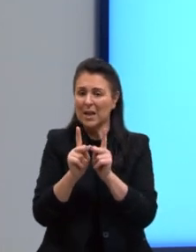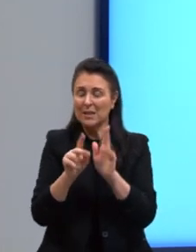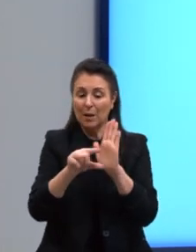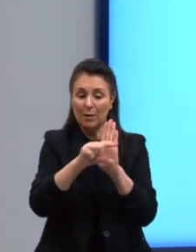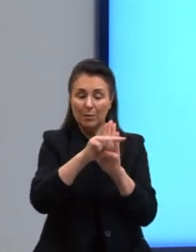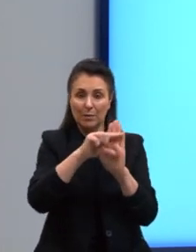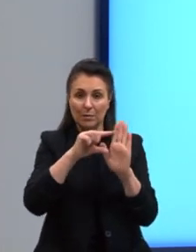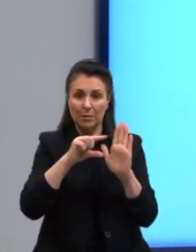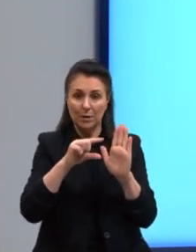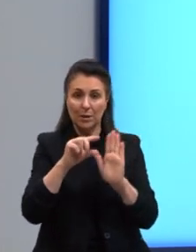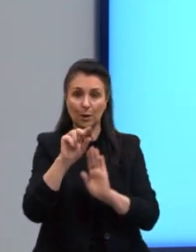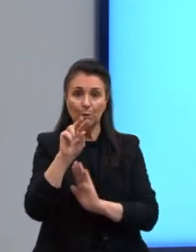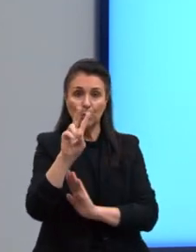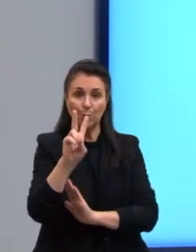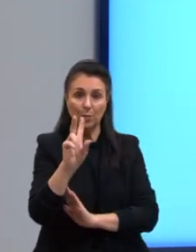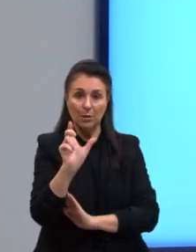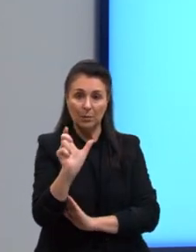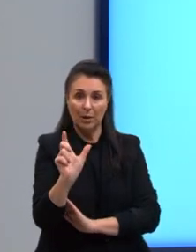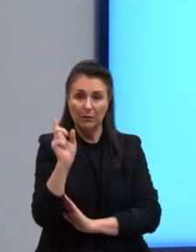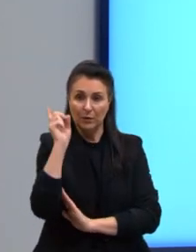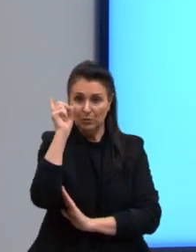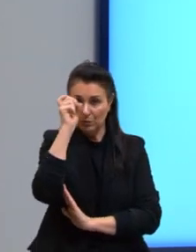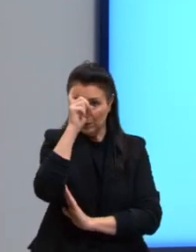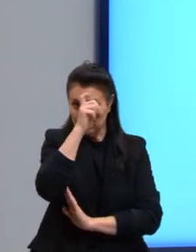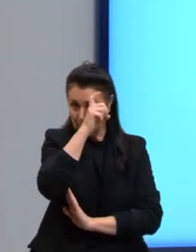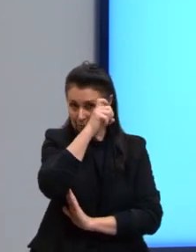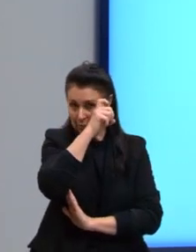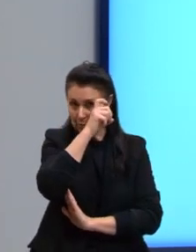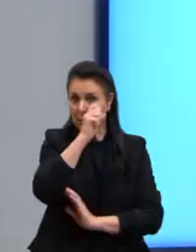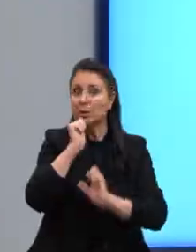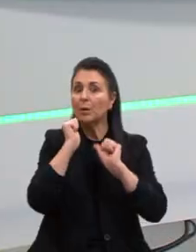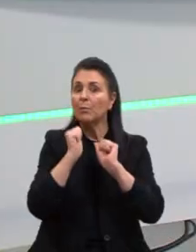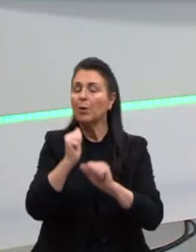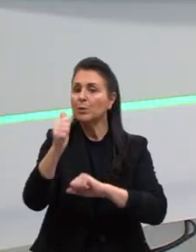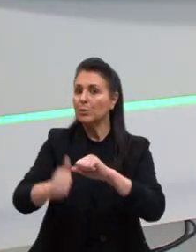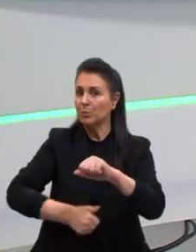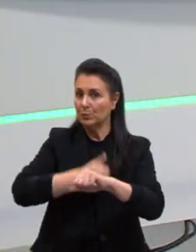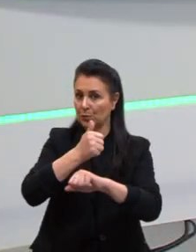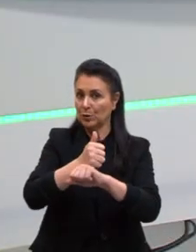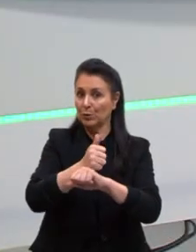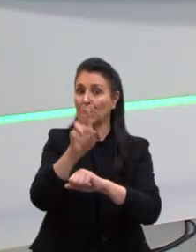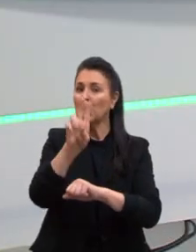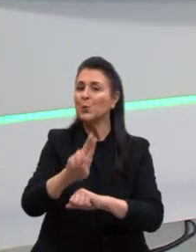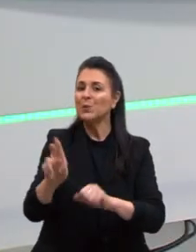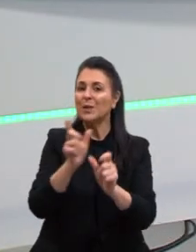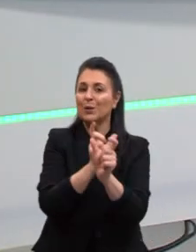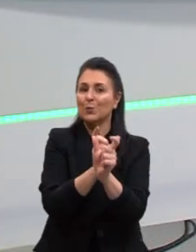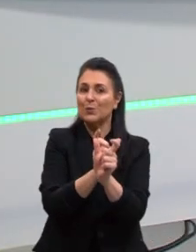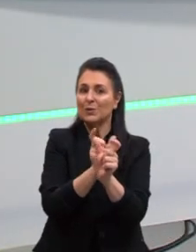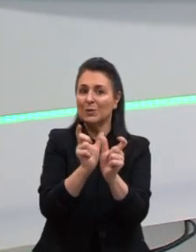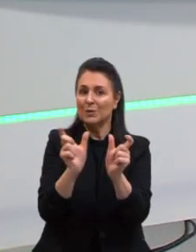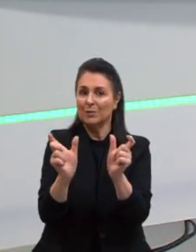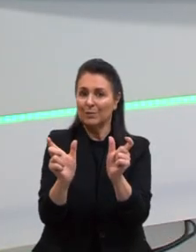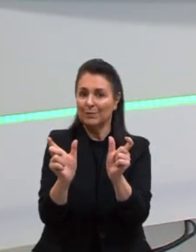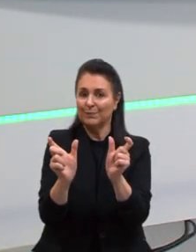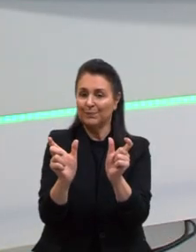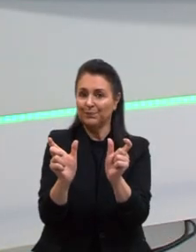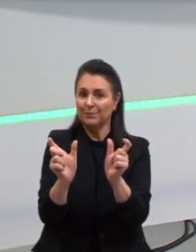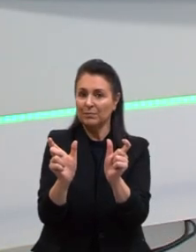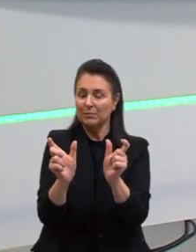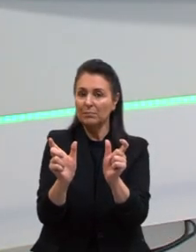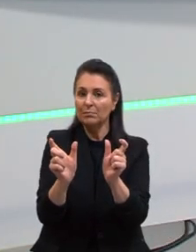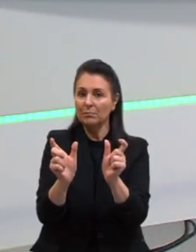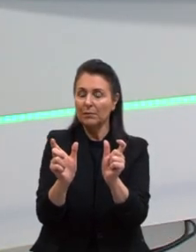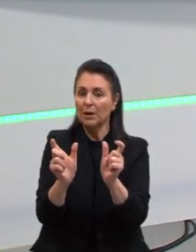duas palavrinhas difíceis que podem ser substituídas por sinônimos. Posteriormente, no decorrer do meu texto,